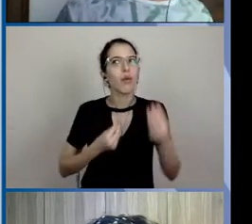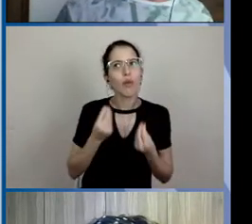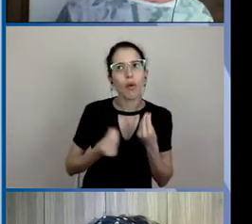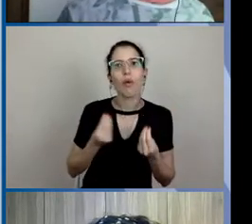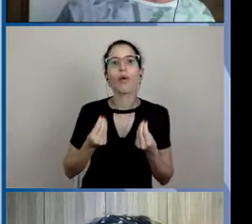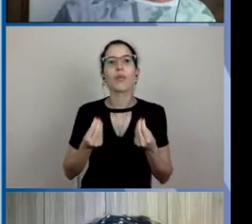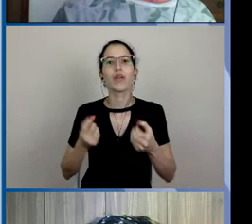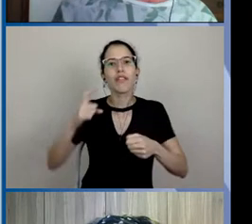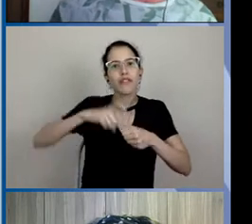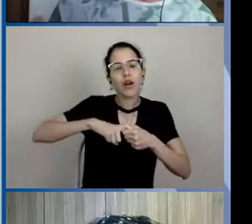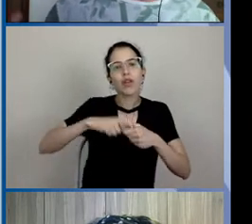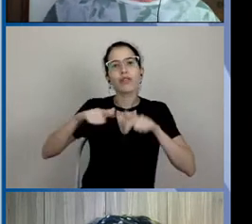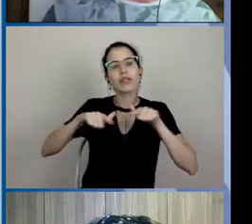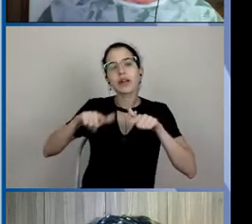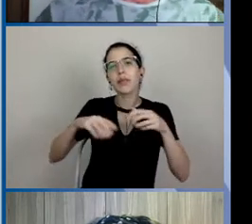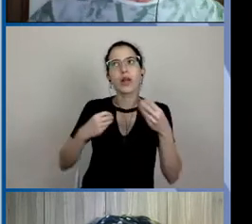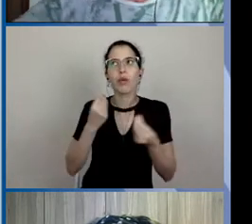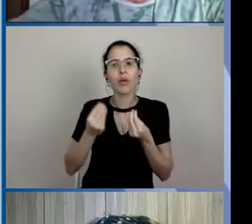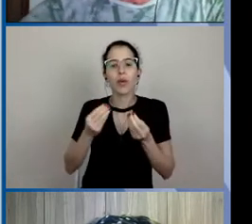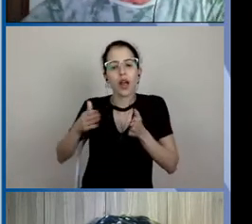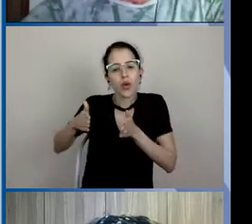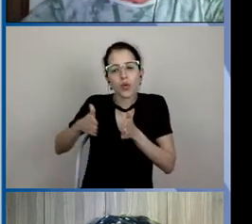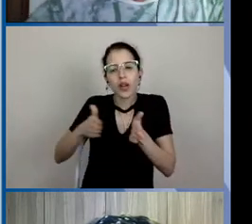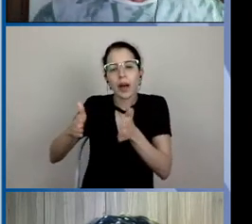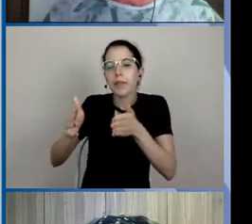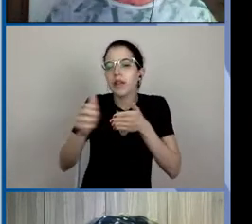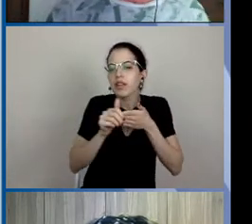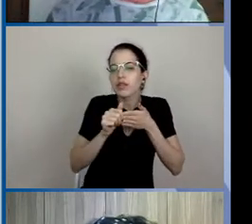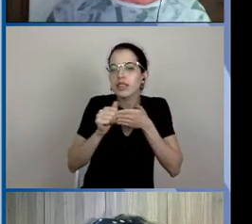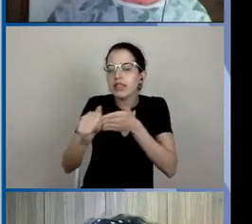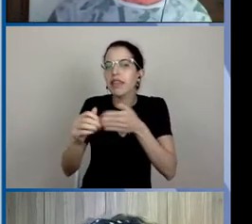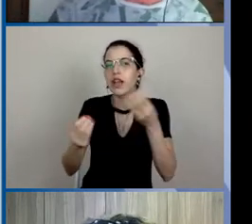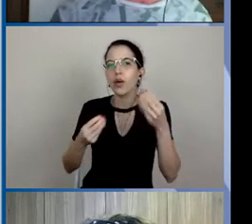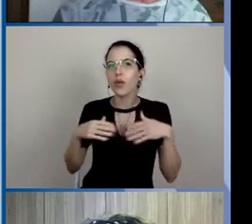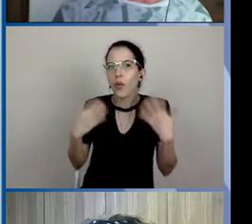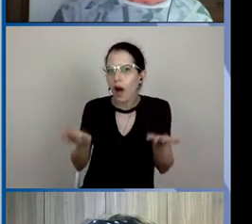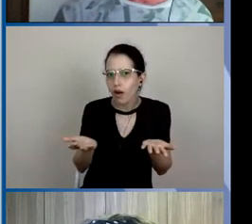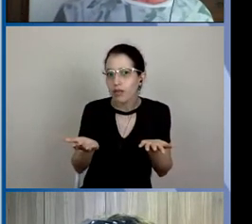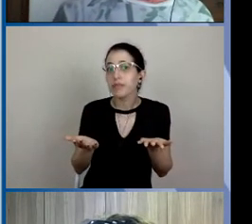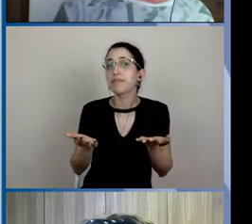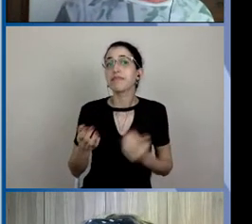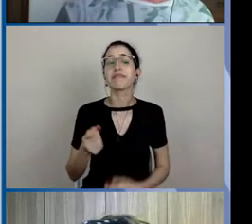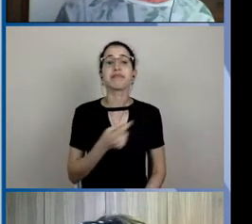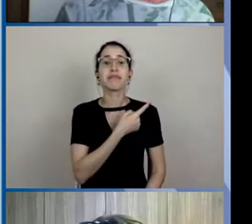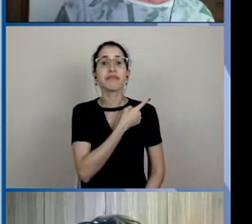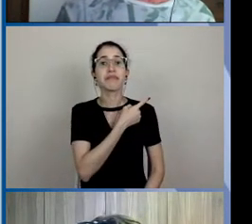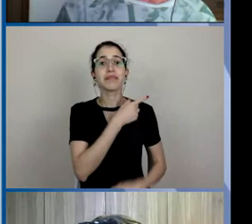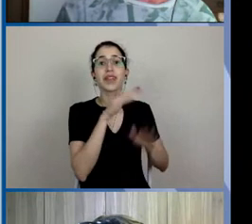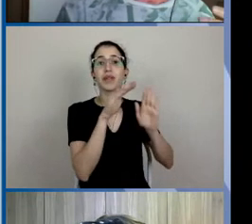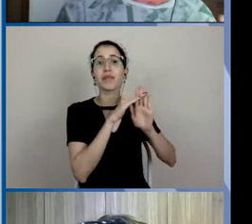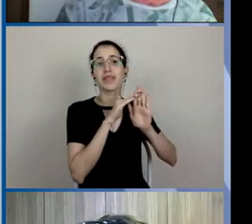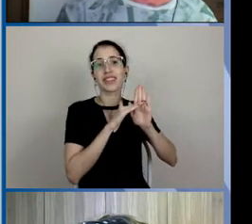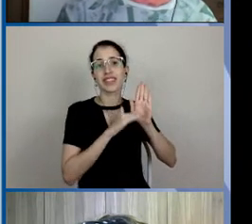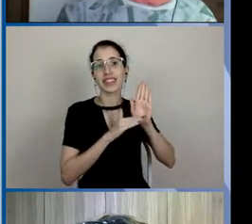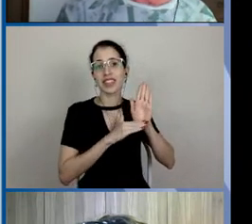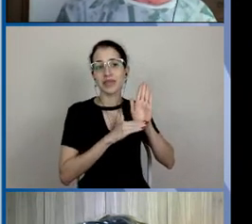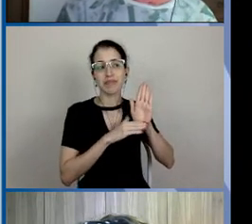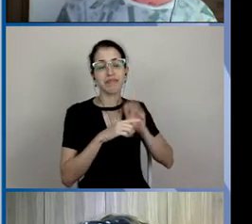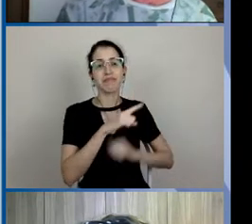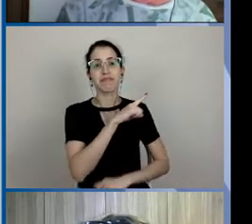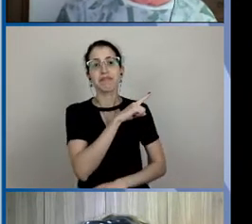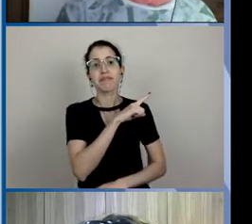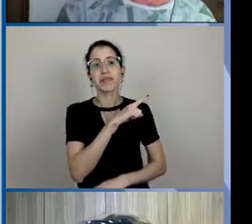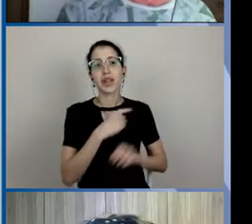retomada das atividades? Qual que o caminho que nós vamos seguir até lá? Então, esse aqui é o planejamento. Então, o que será necessário fazer?